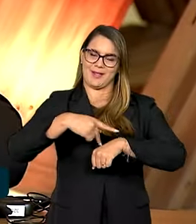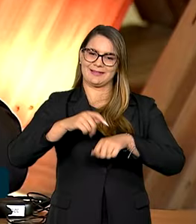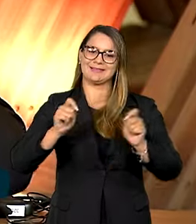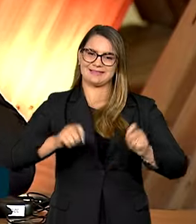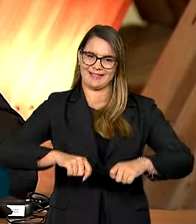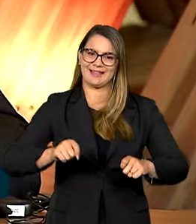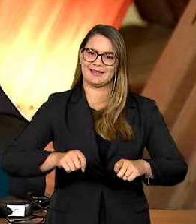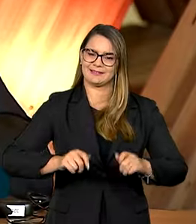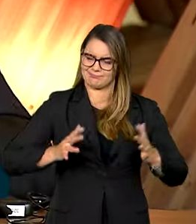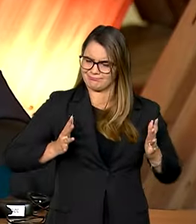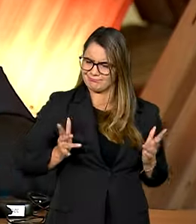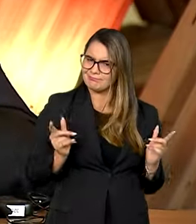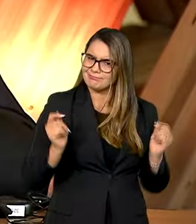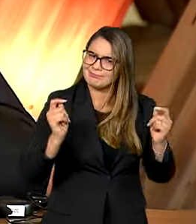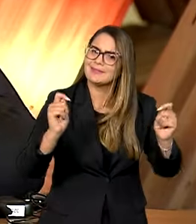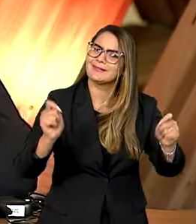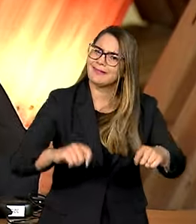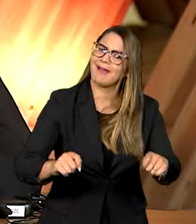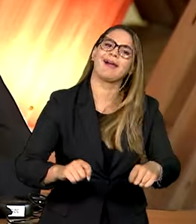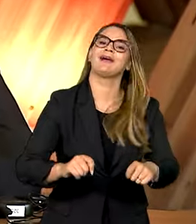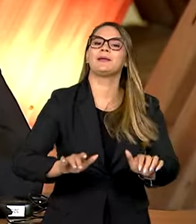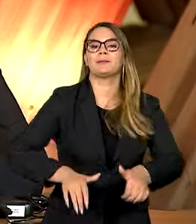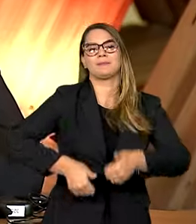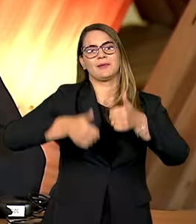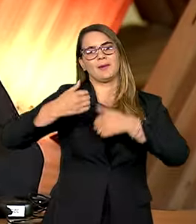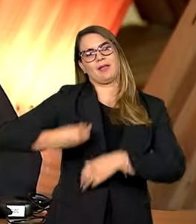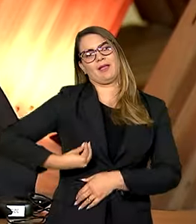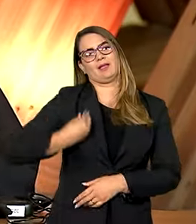gente pode gerar riqueza e a gente pode melhorar a vida do povo brasileiro.